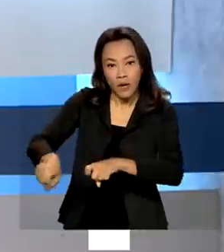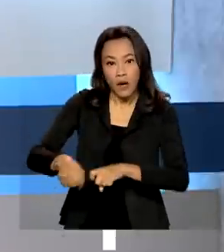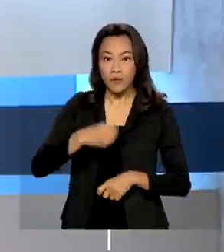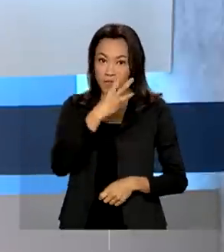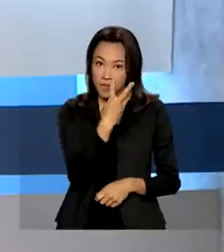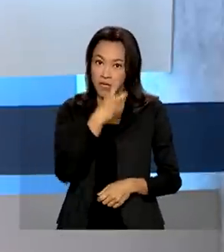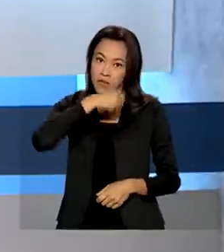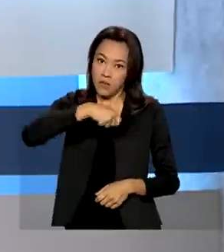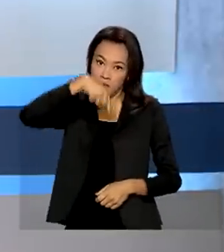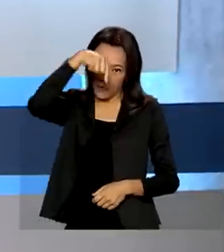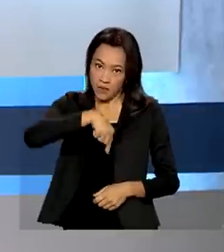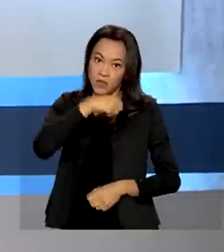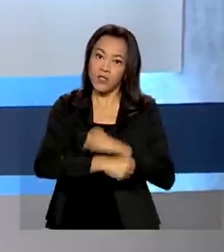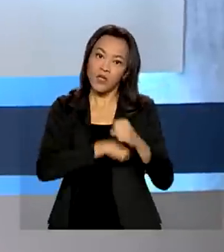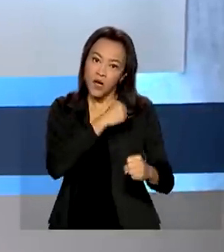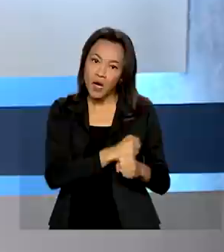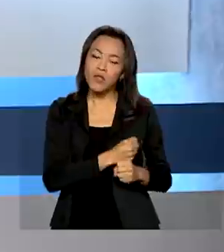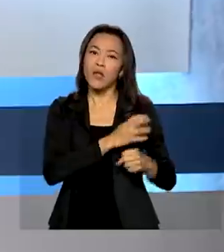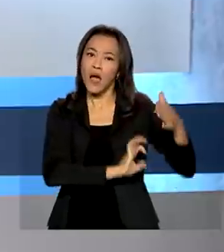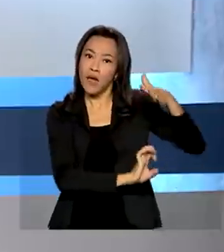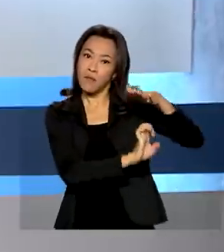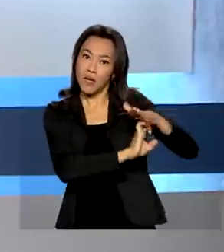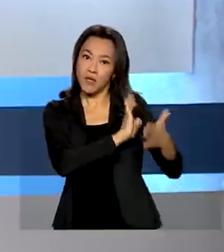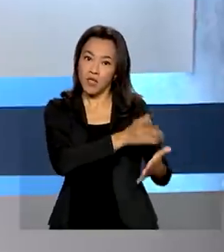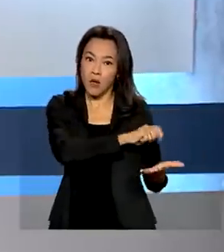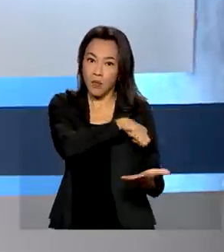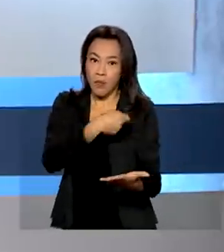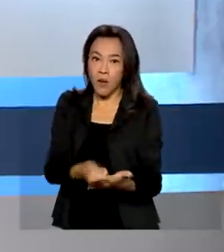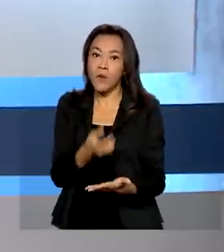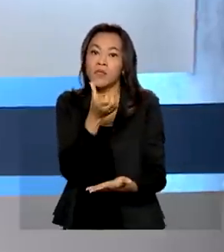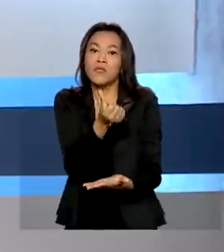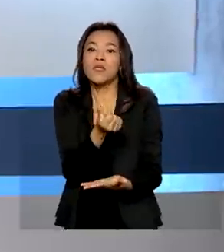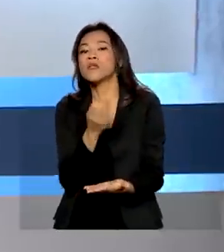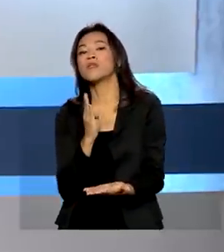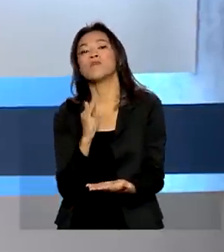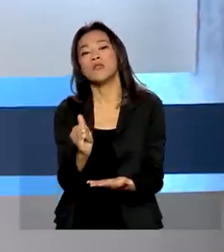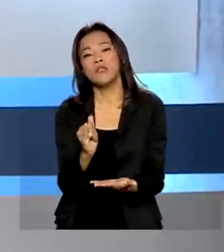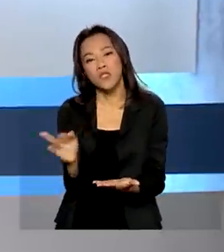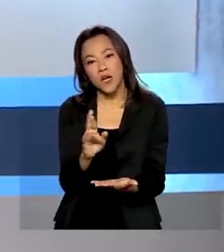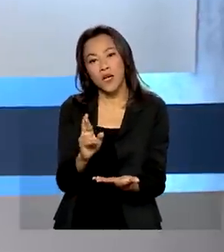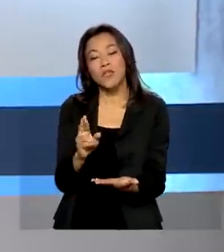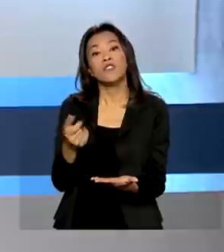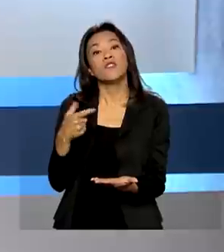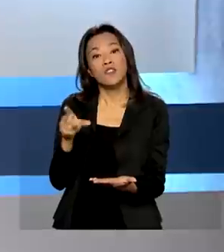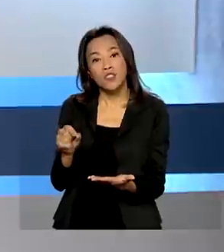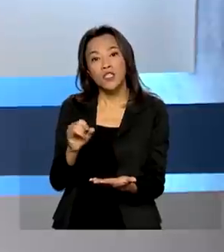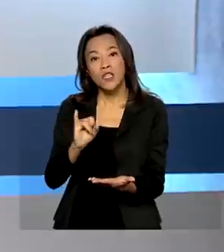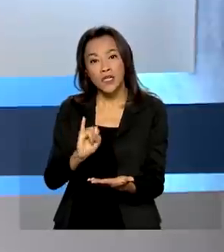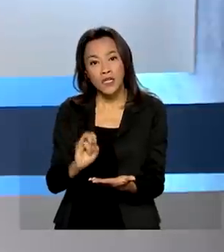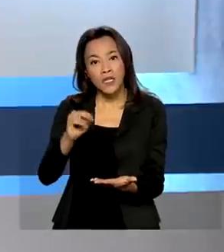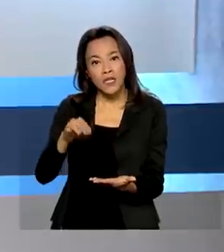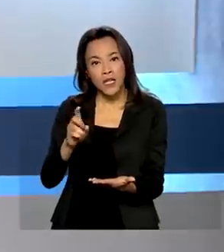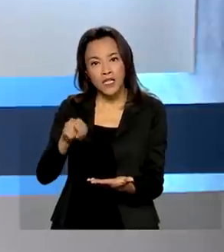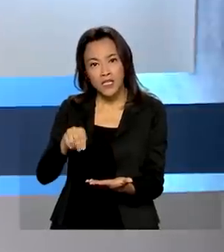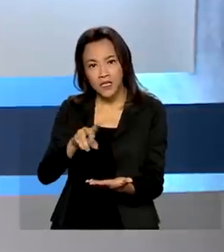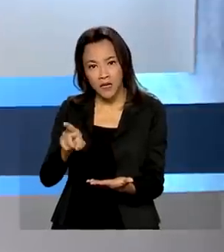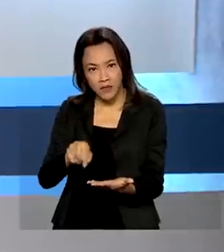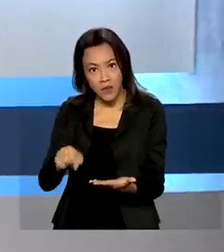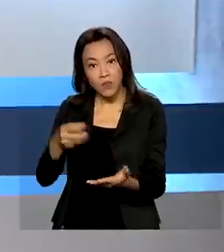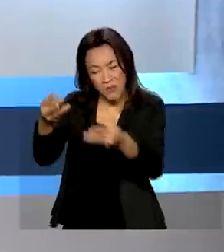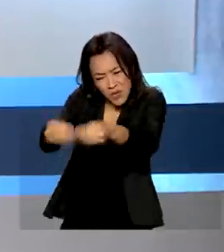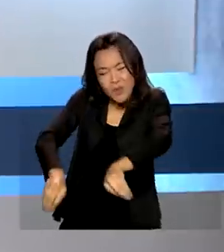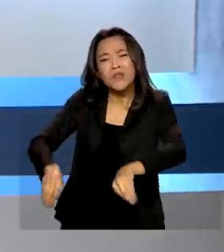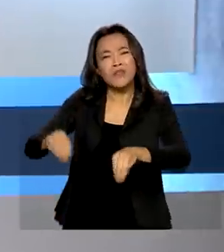meses deste ano, as asseguradoras já pagaram cerca de 6 bilhões de reais em indenizações, principalmente por perdas em lavouras de